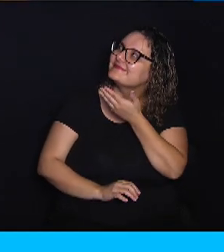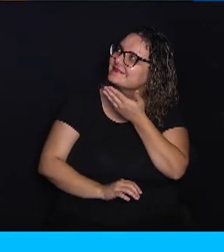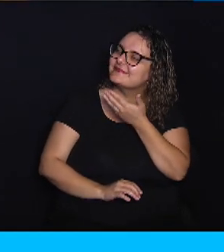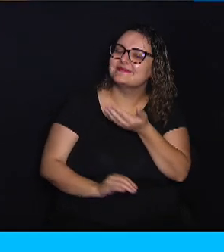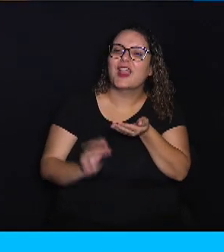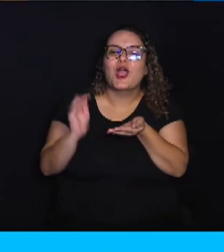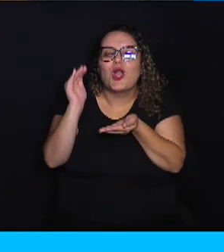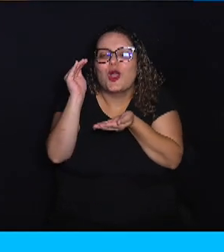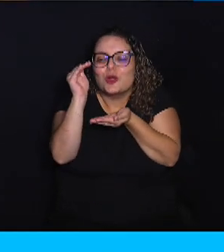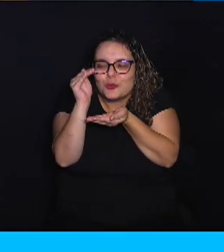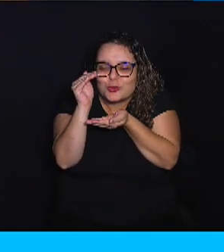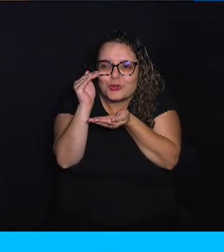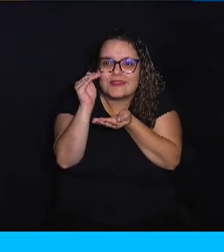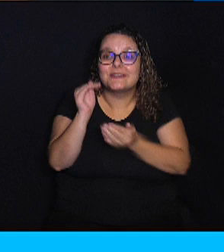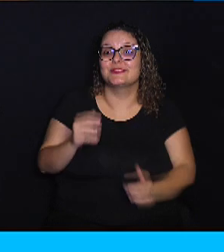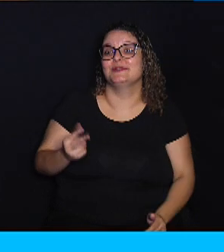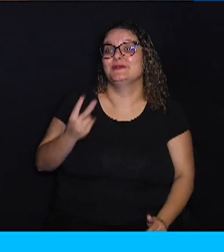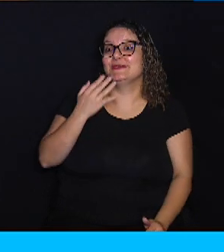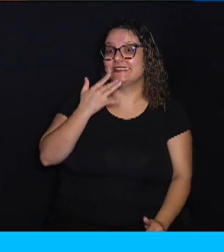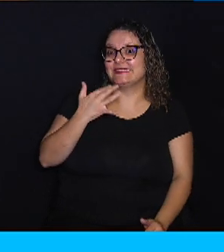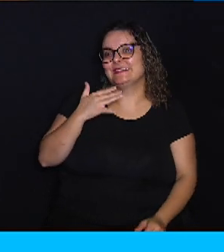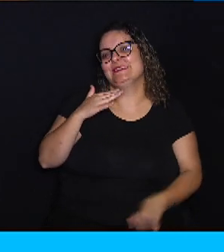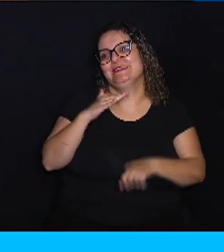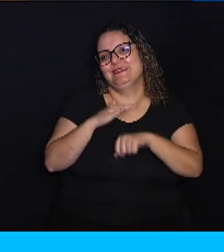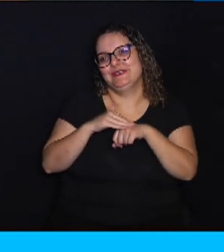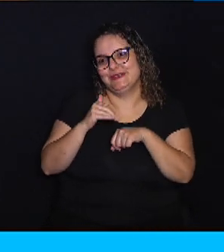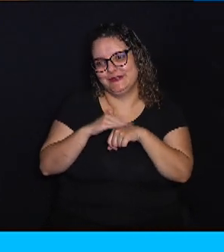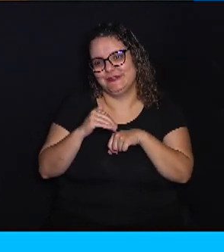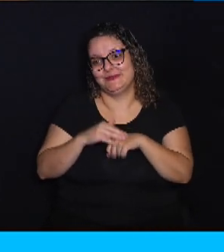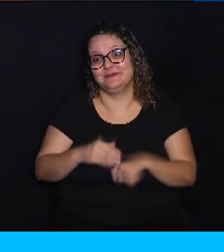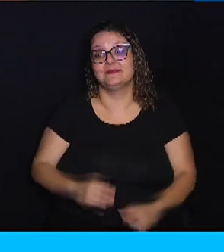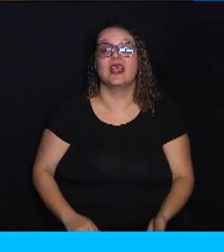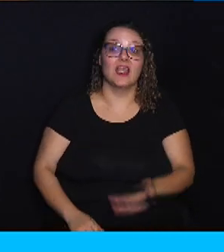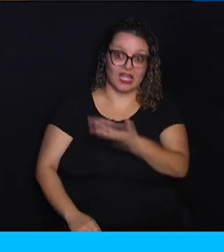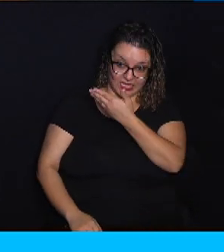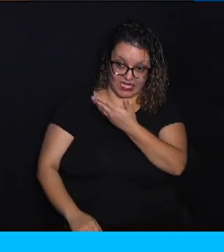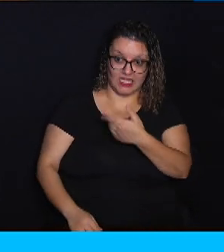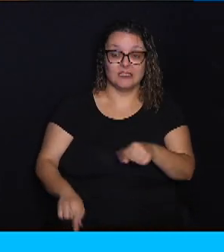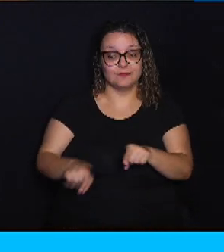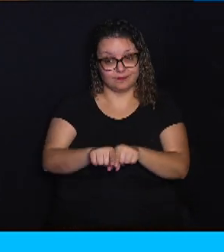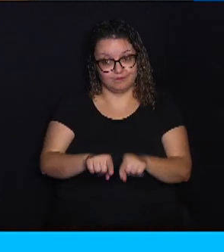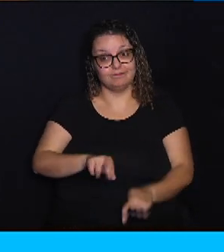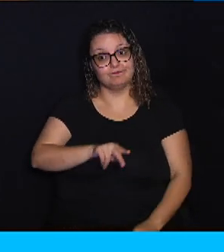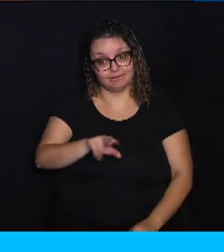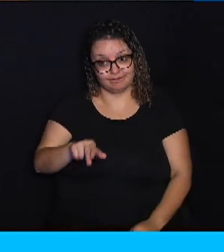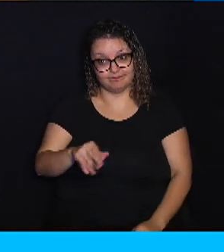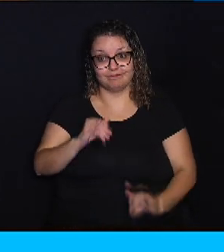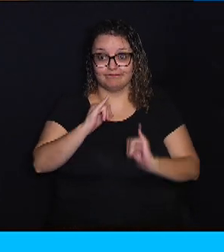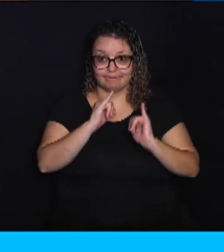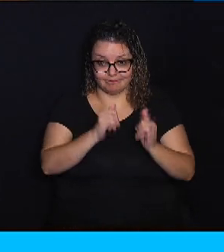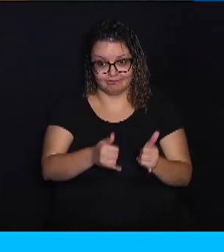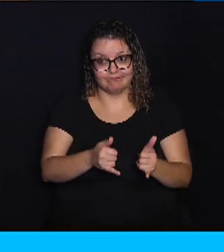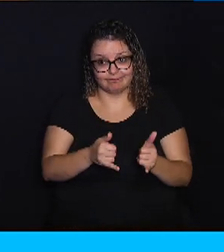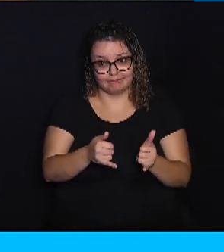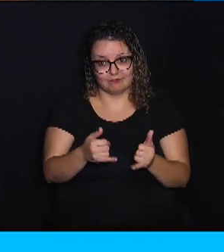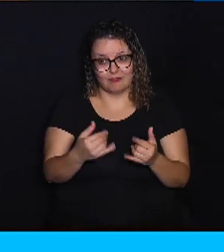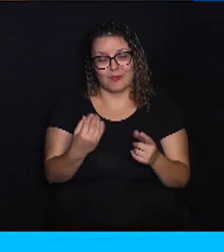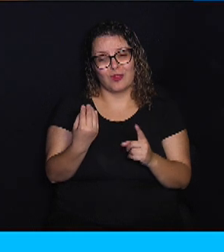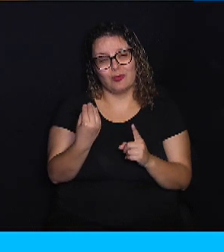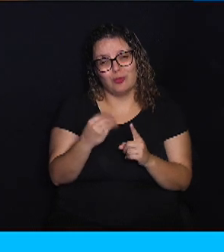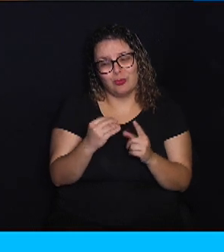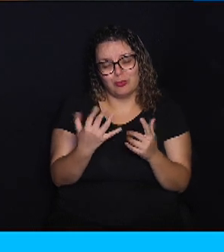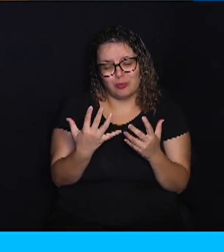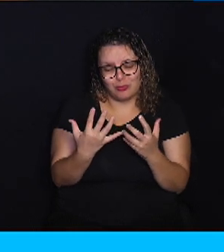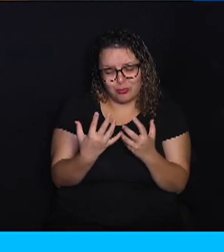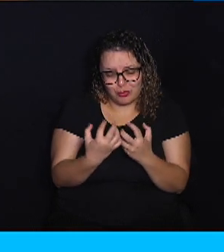filhotona, bicolor super dócil. Ela e os irmãos foram abandonados, extremamente debilitados e